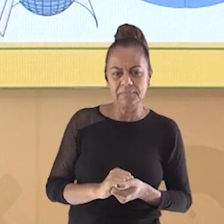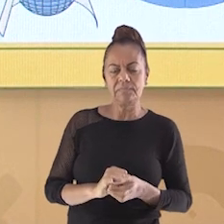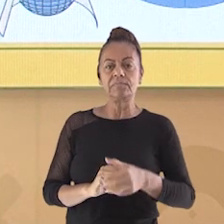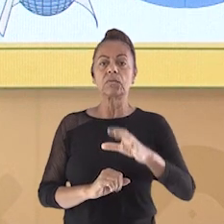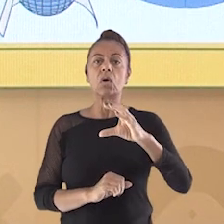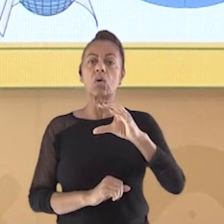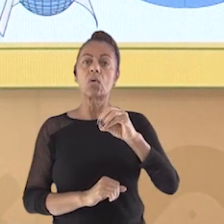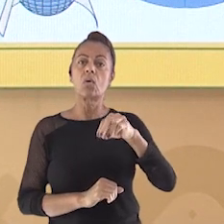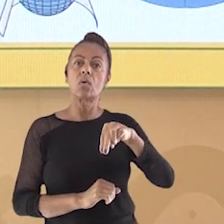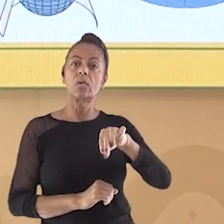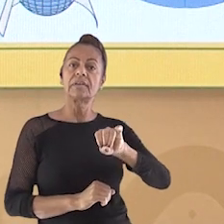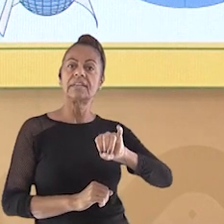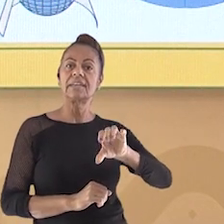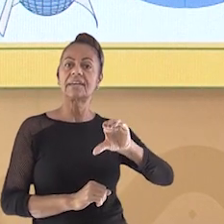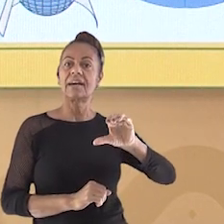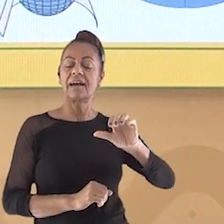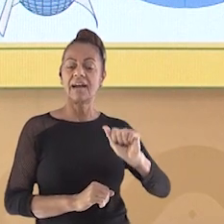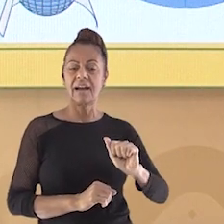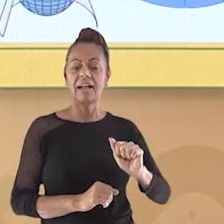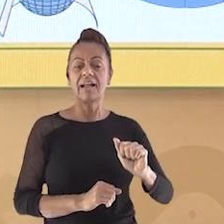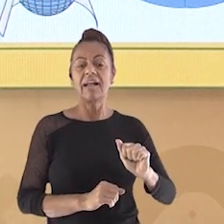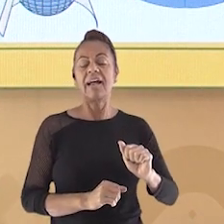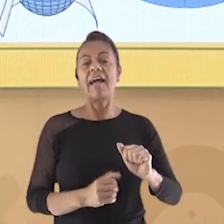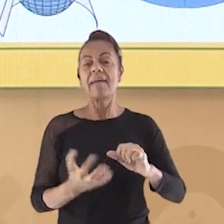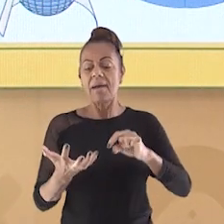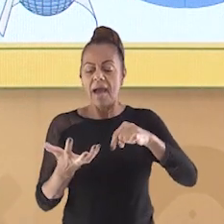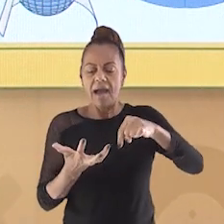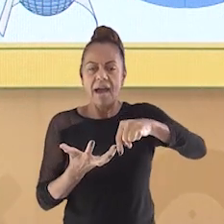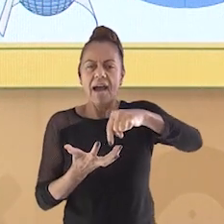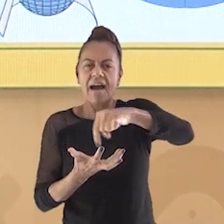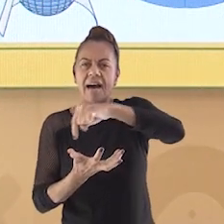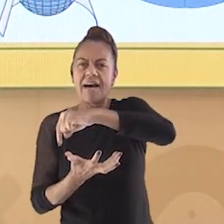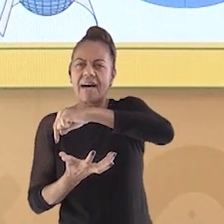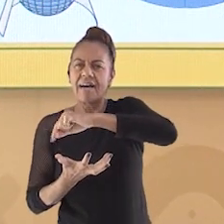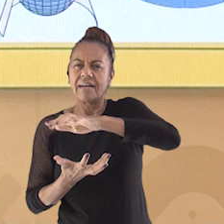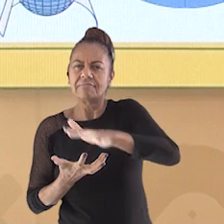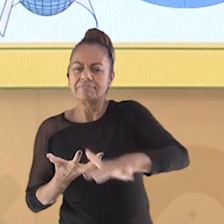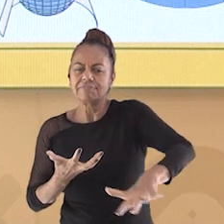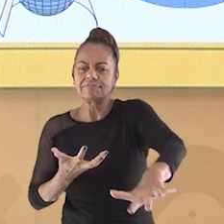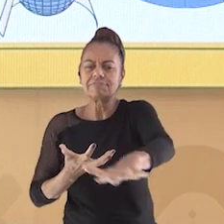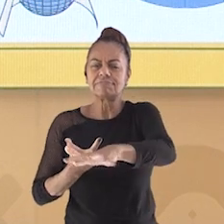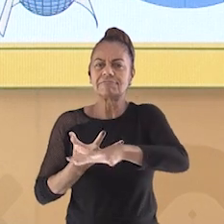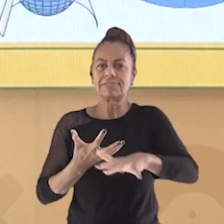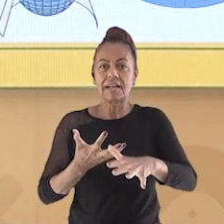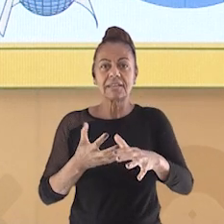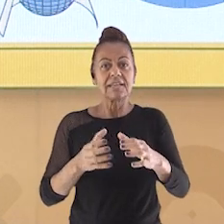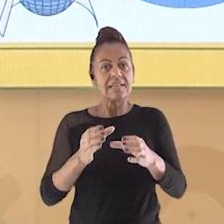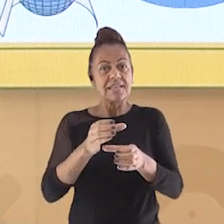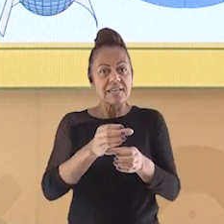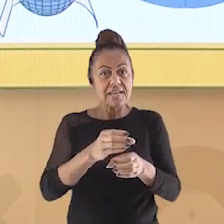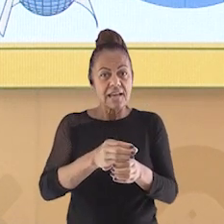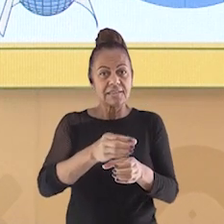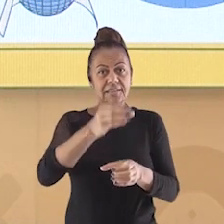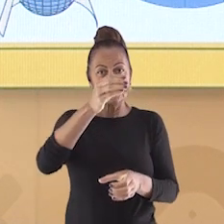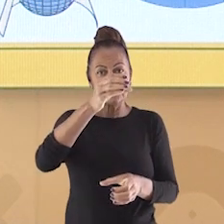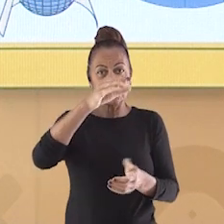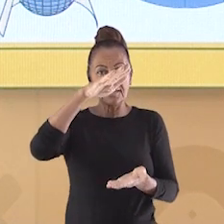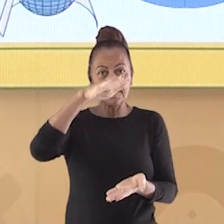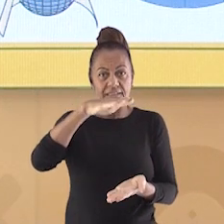mostram as áreas do continente. E as cilíndricas são usadas para demonstrar o mapa mundo.